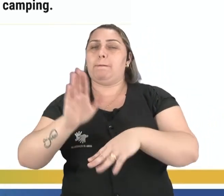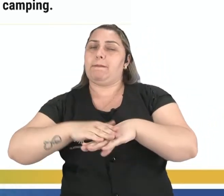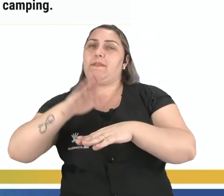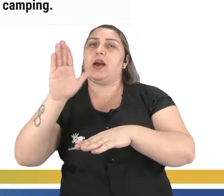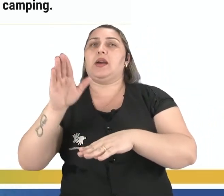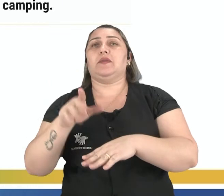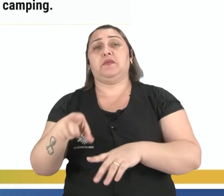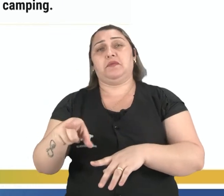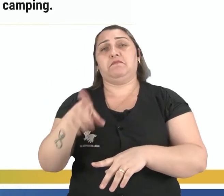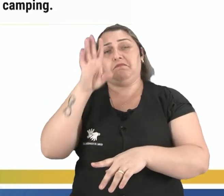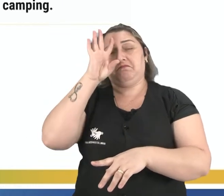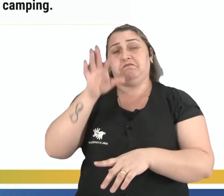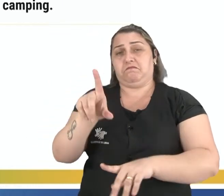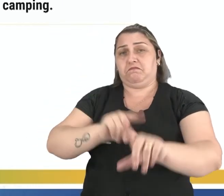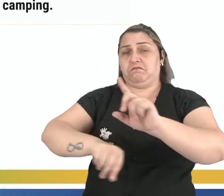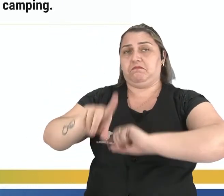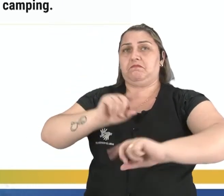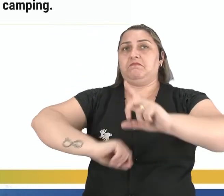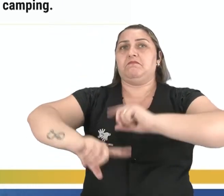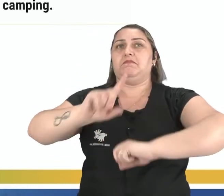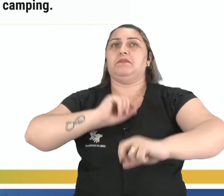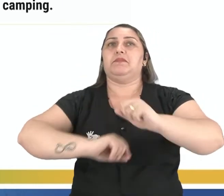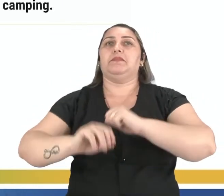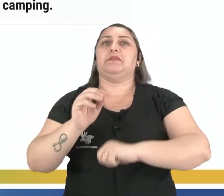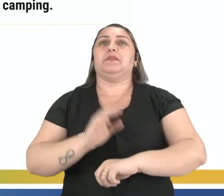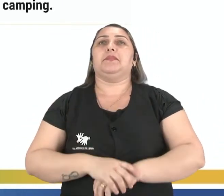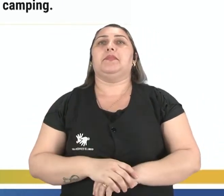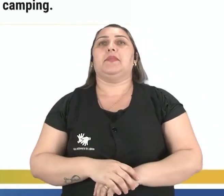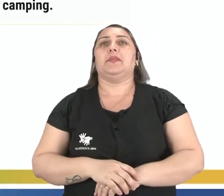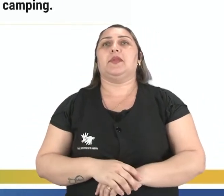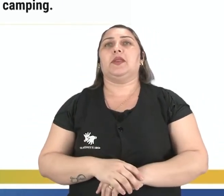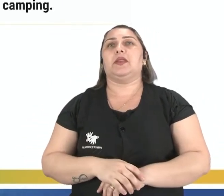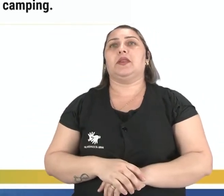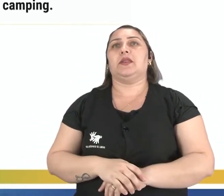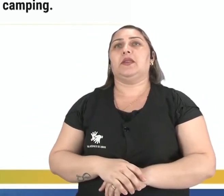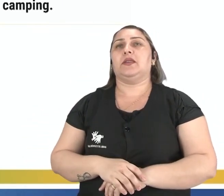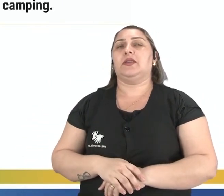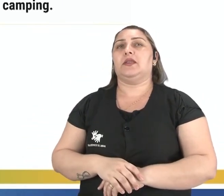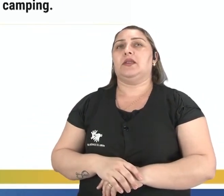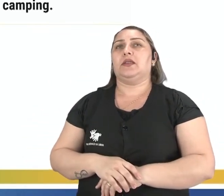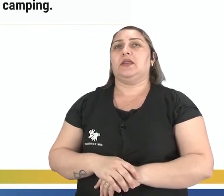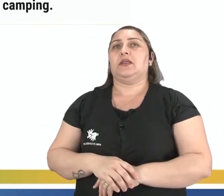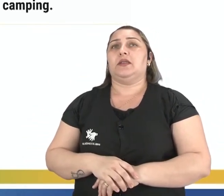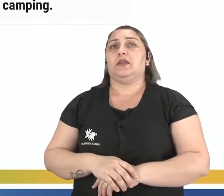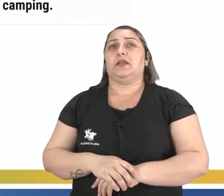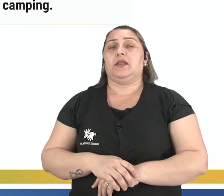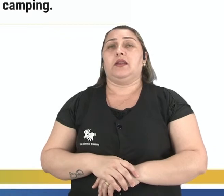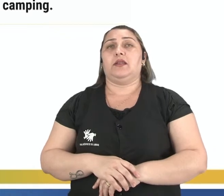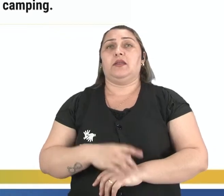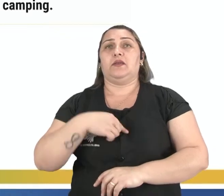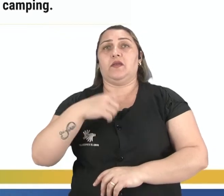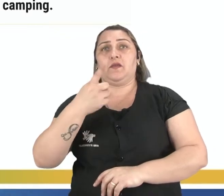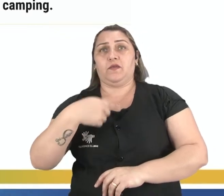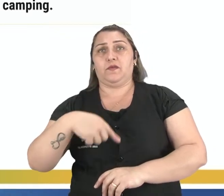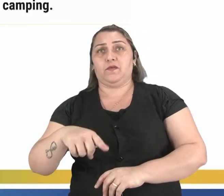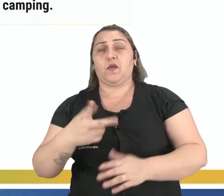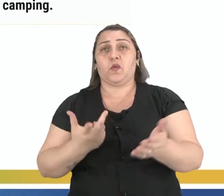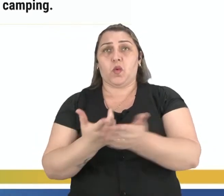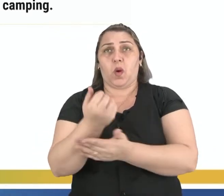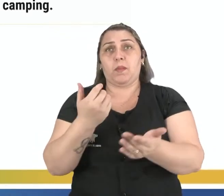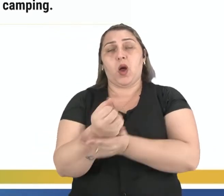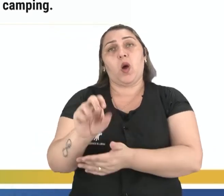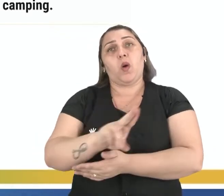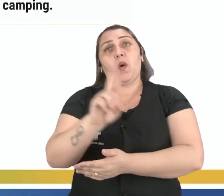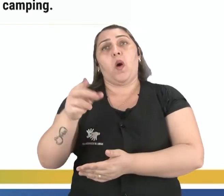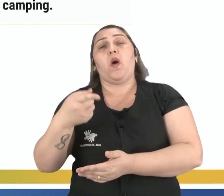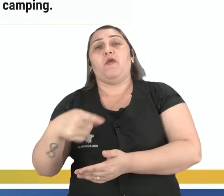decide, ideia de decisão, de opção. I will go shopping or I will go camping. Eu vou fazer compras